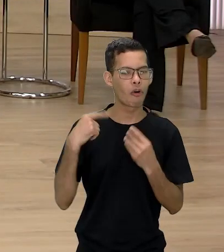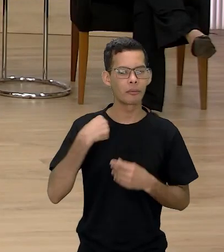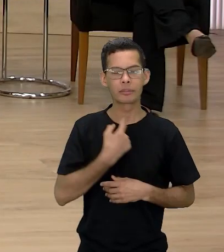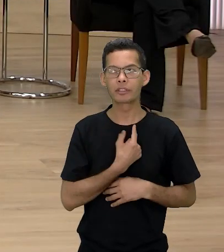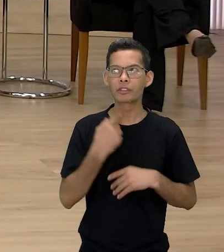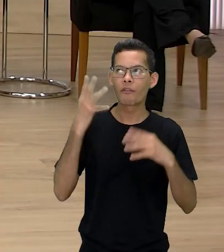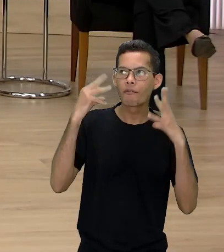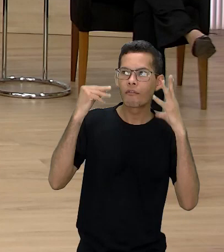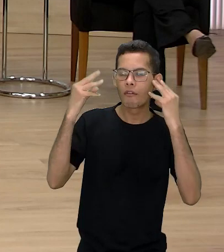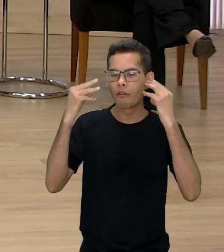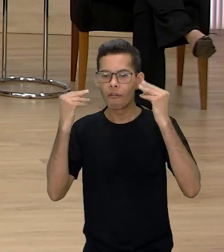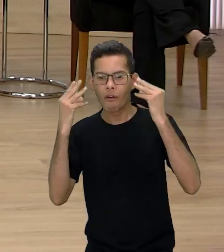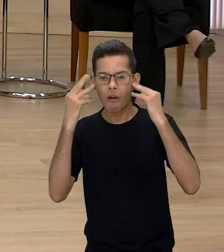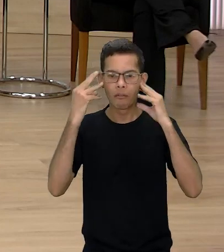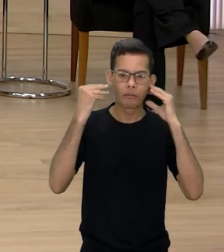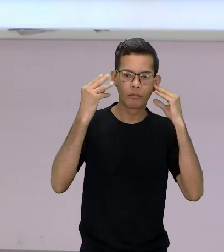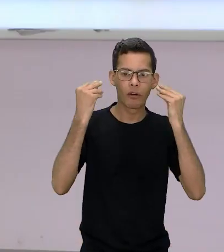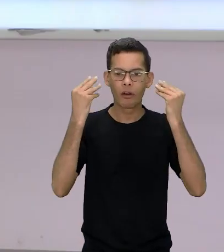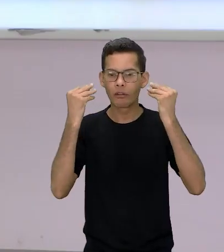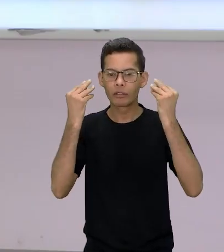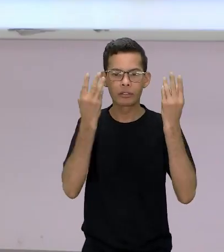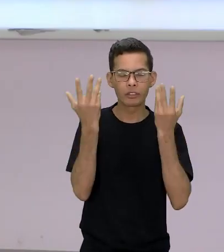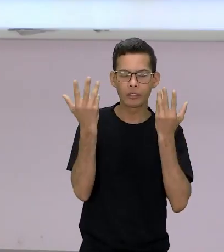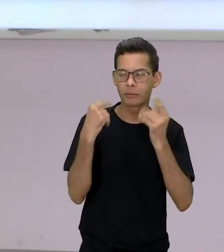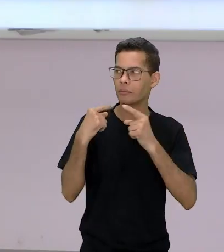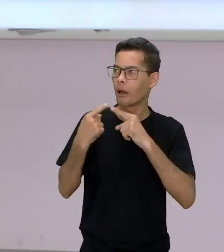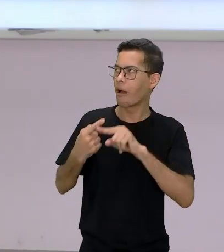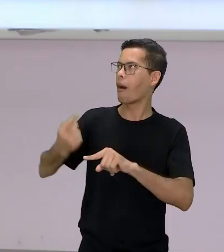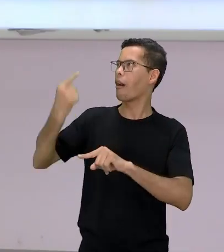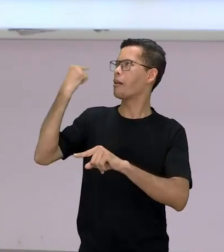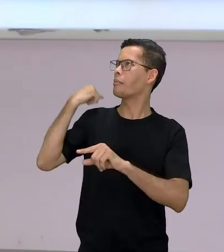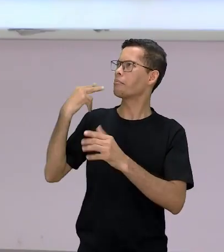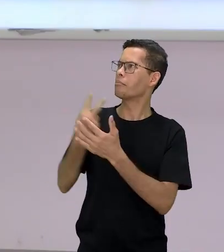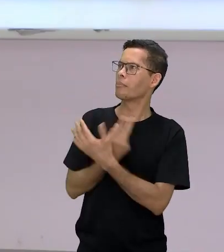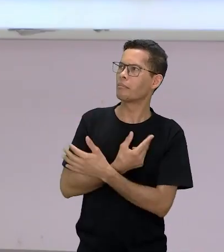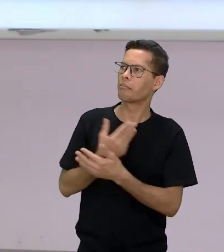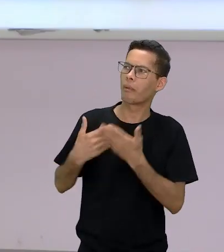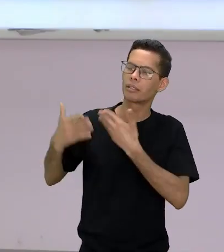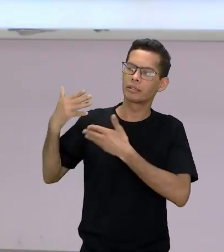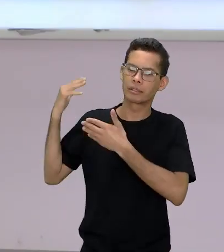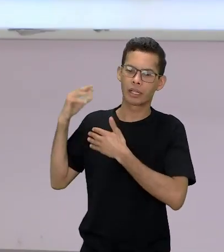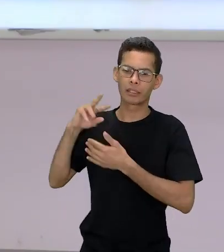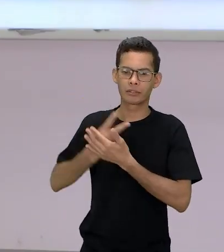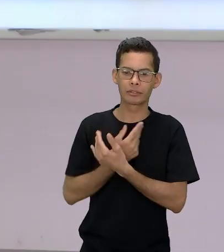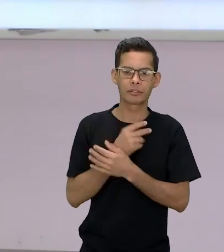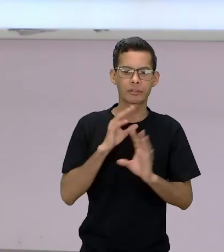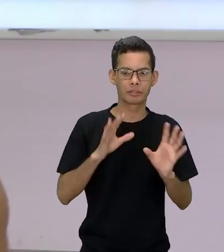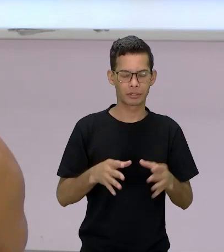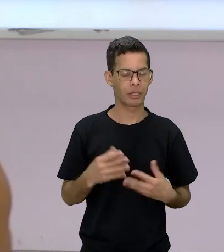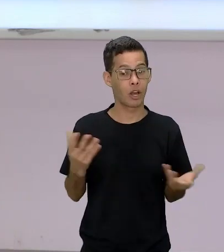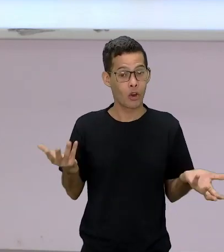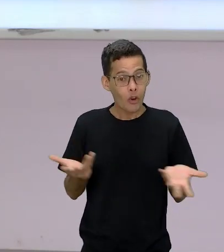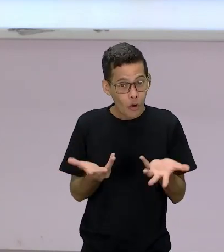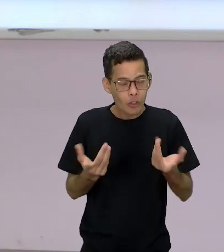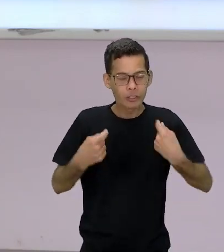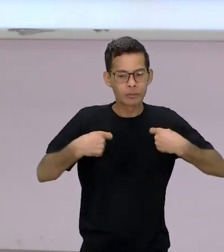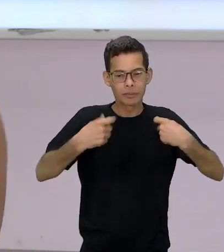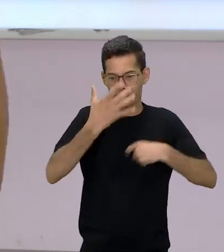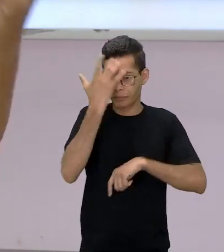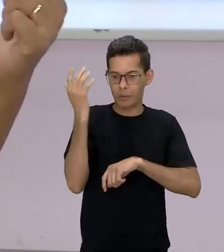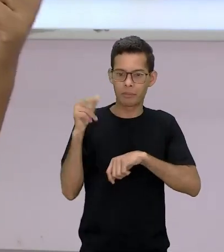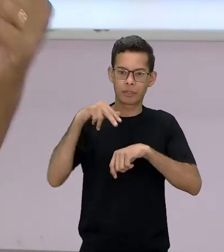vozes e está lá atrás né que hoje precisa ter alguém para fazer isso